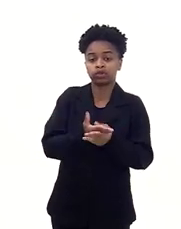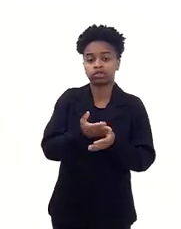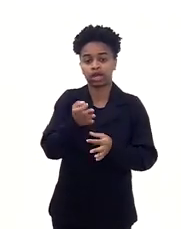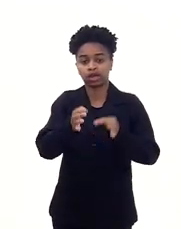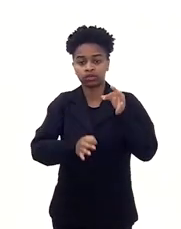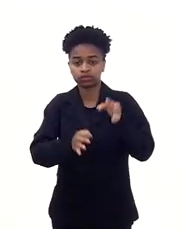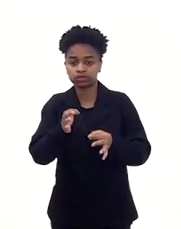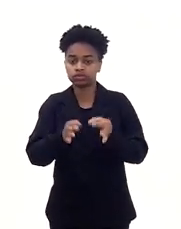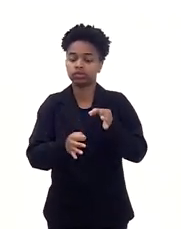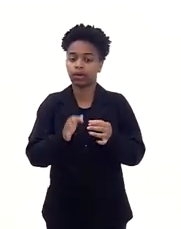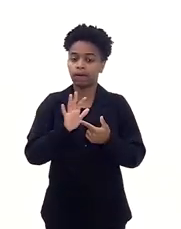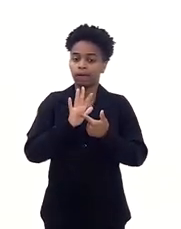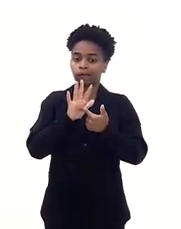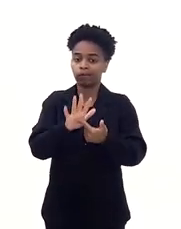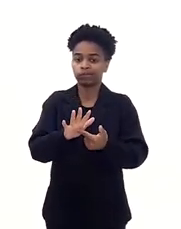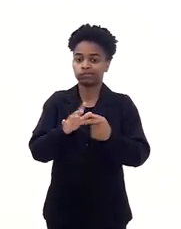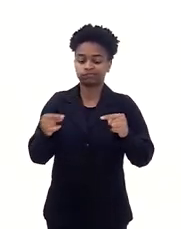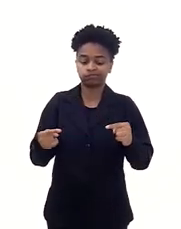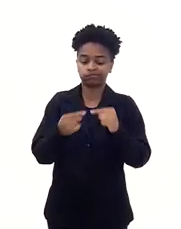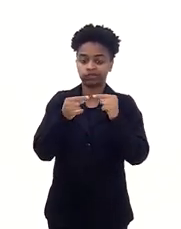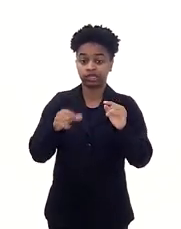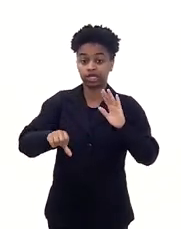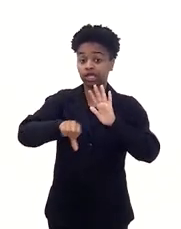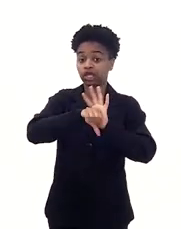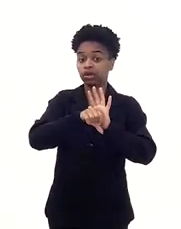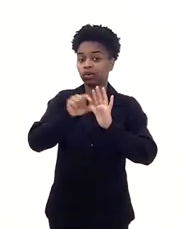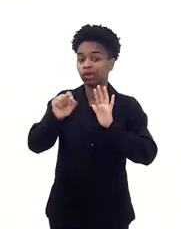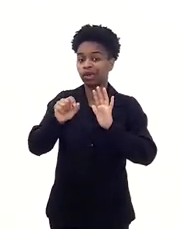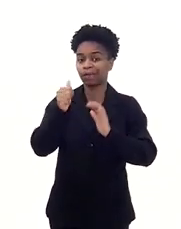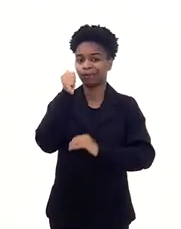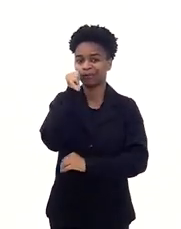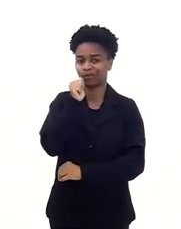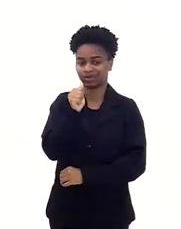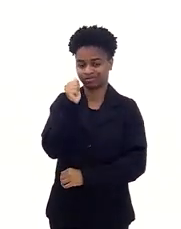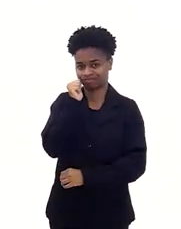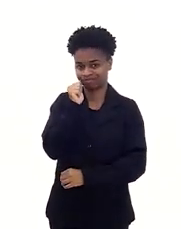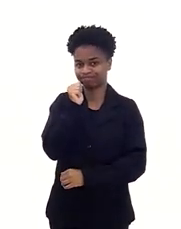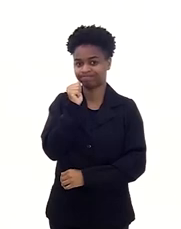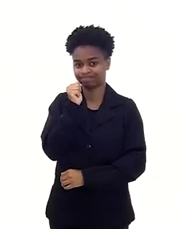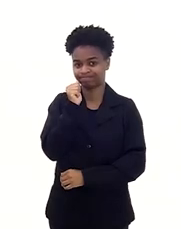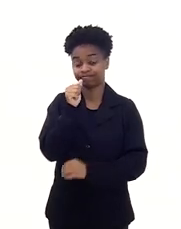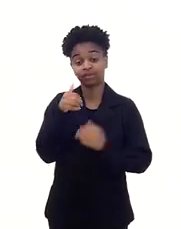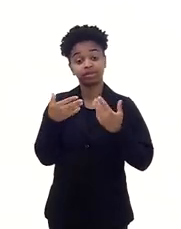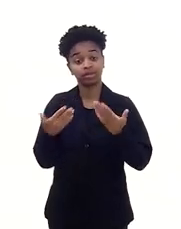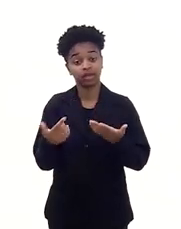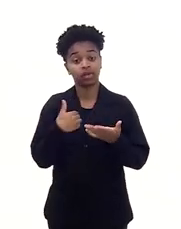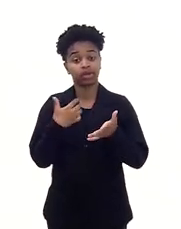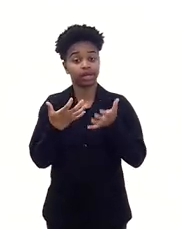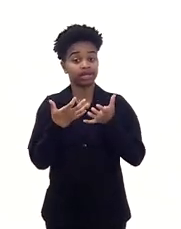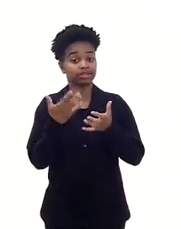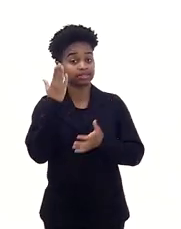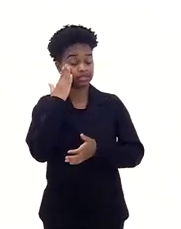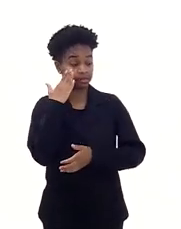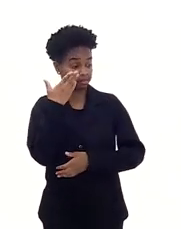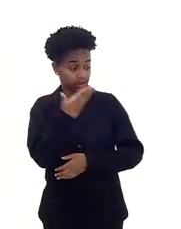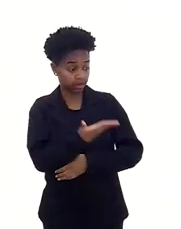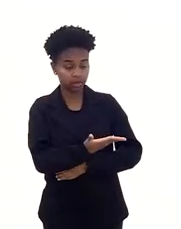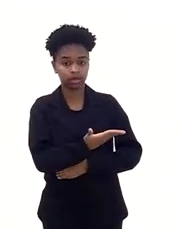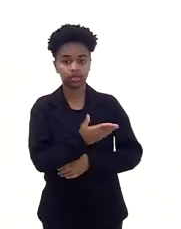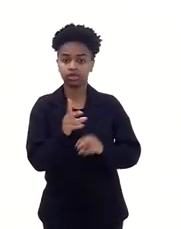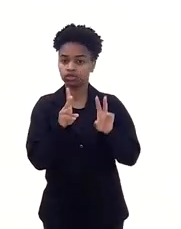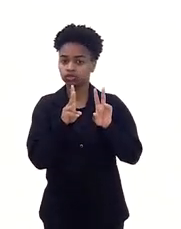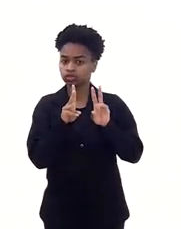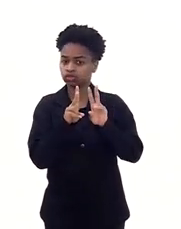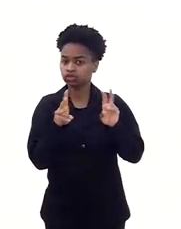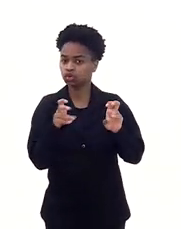consolidados referentes a esse crime, são mulheres. Então, gostaria de saber, doutora Tuani,